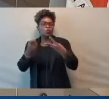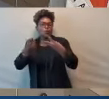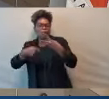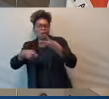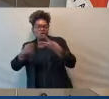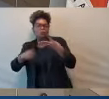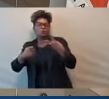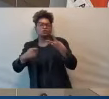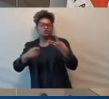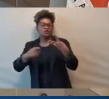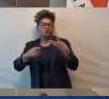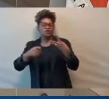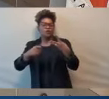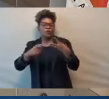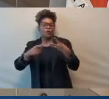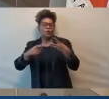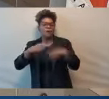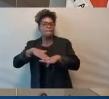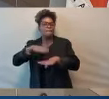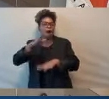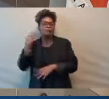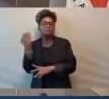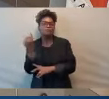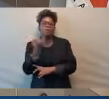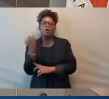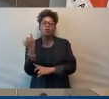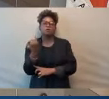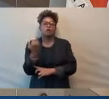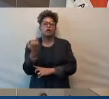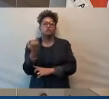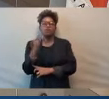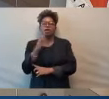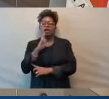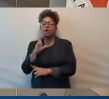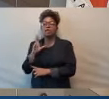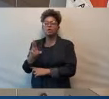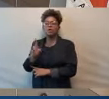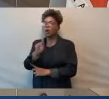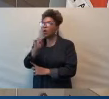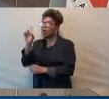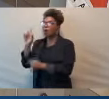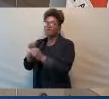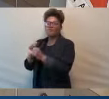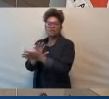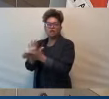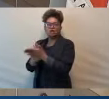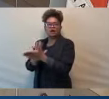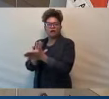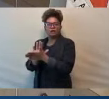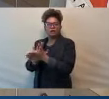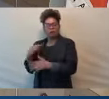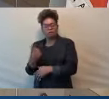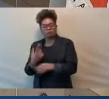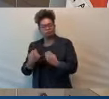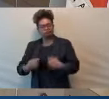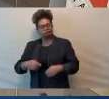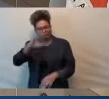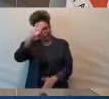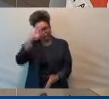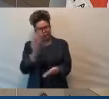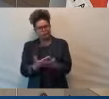parlamentares, responde que não vai se mexer no castelo, a gente tem que sair daqui tranquilo. Mas não dá nem uma semana.